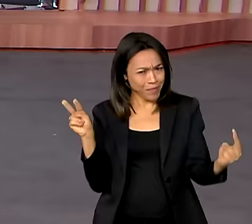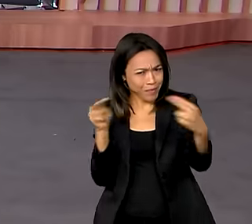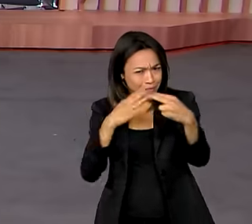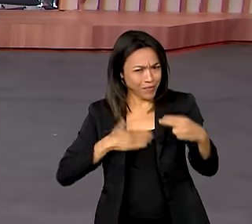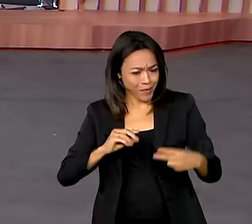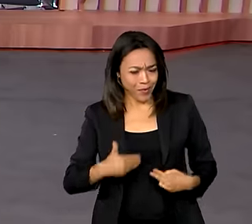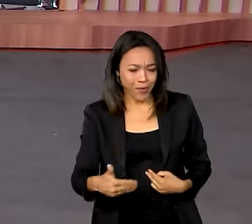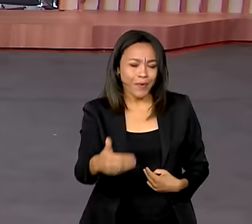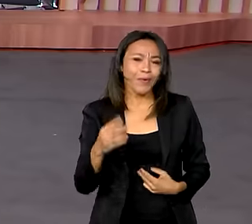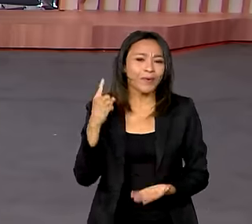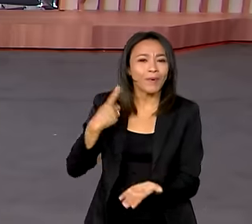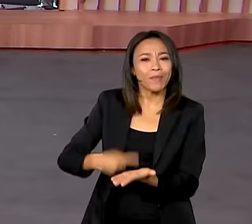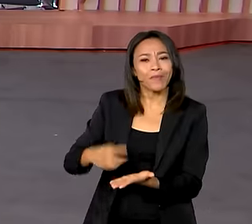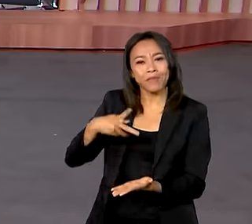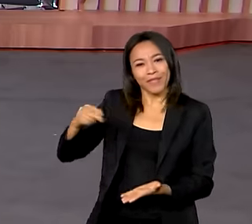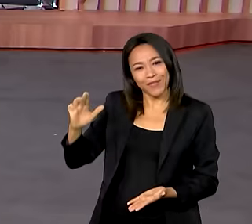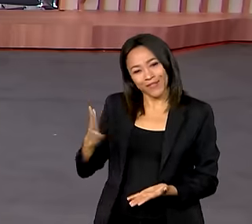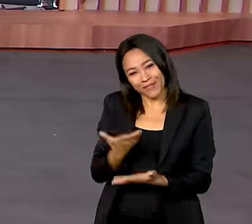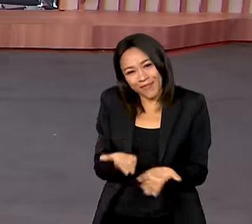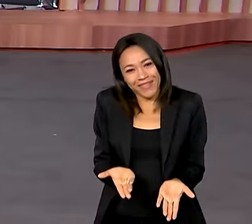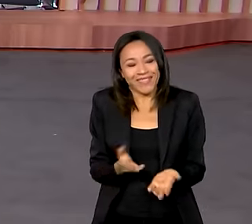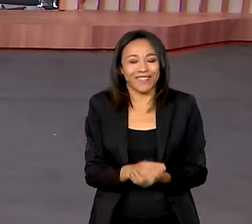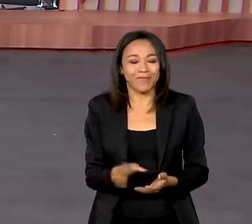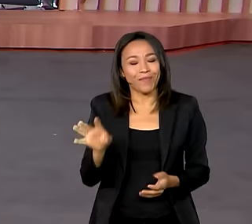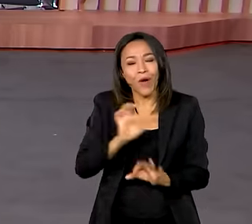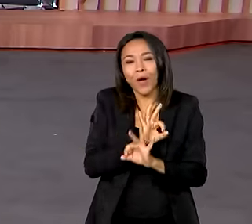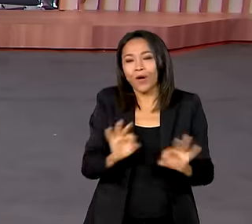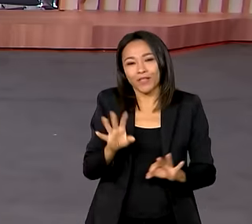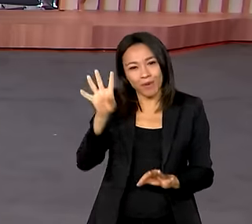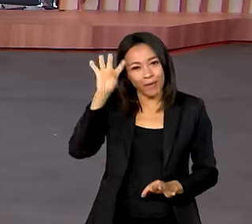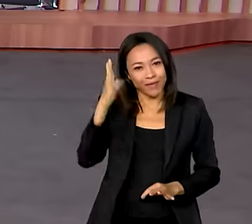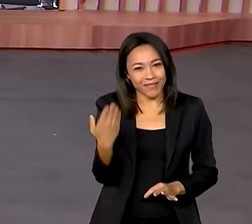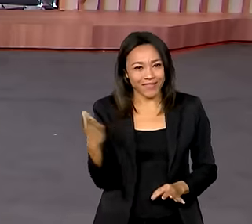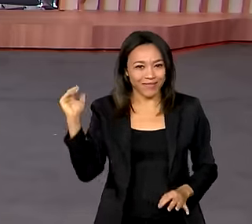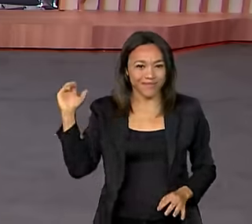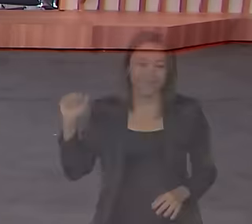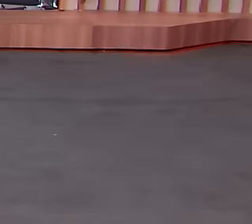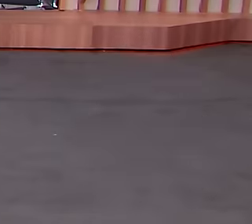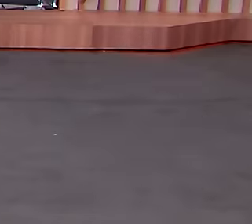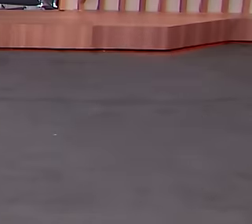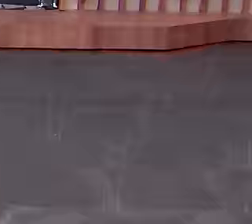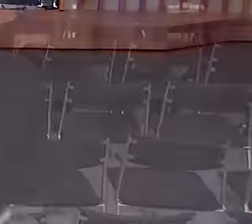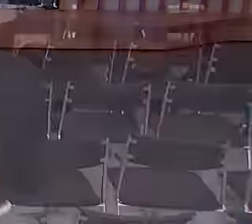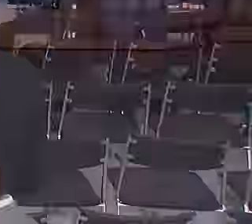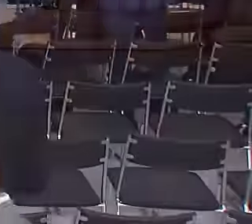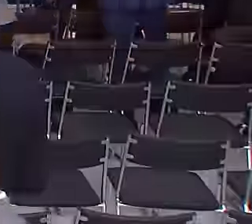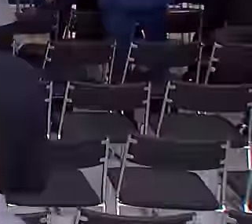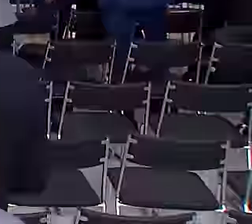agenda do presidente Lula. Por enquanto é isso, uma ótima quarta-feira para você. Tchau. Tchau.